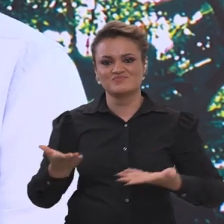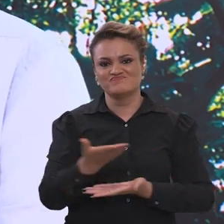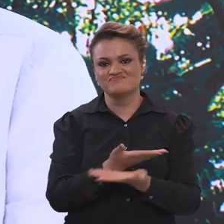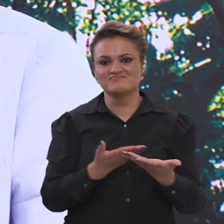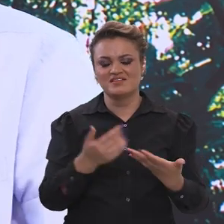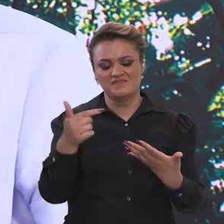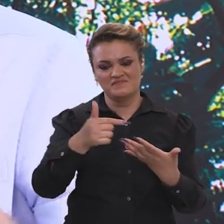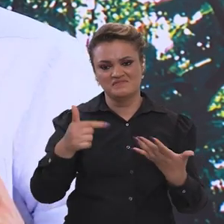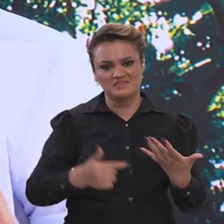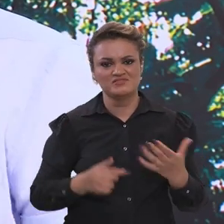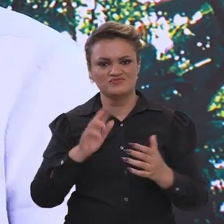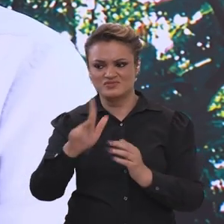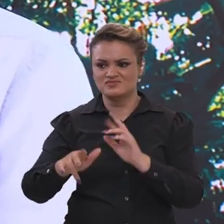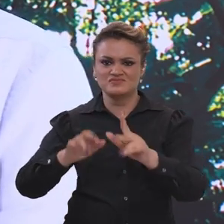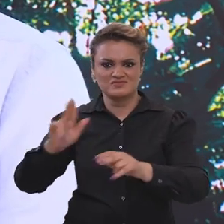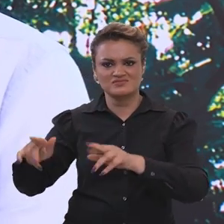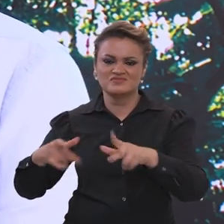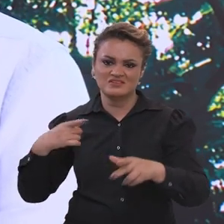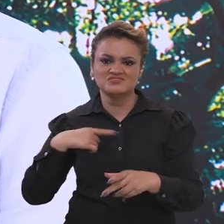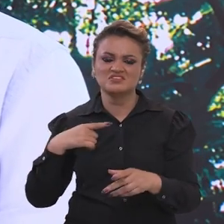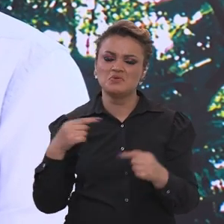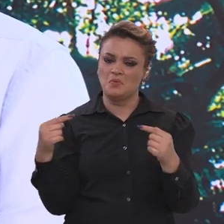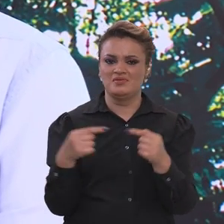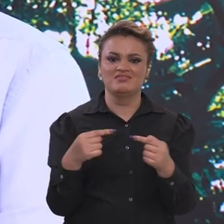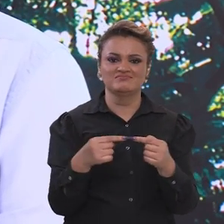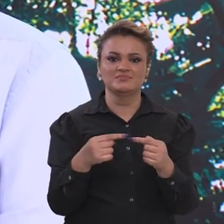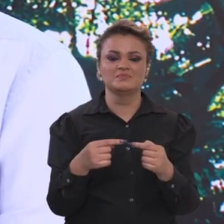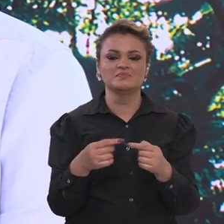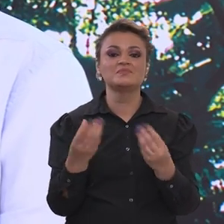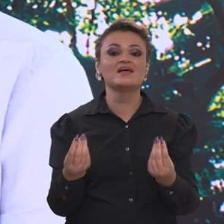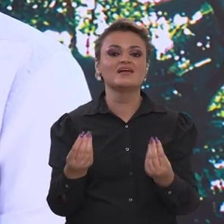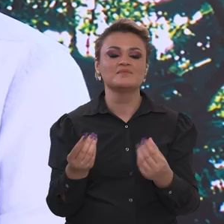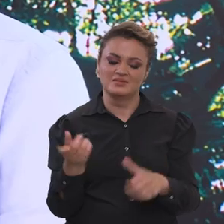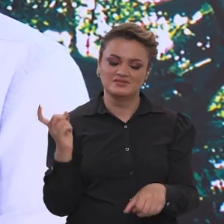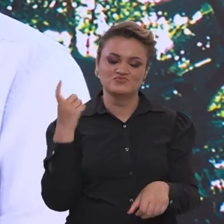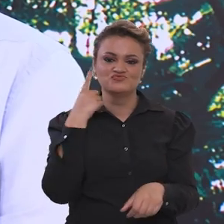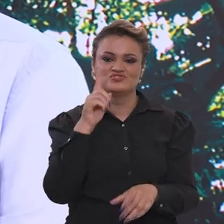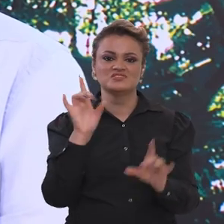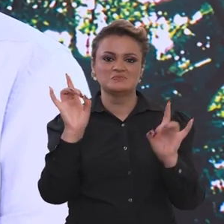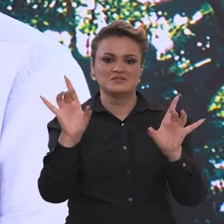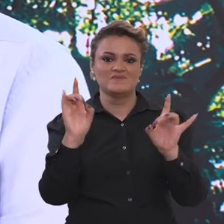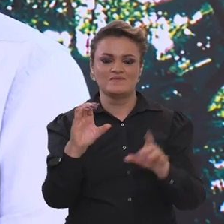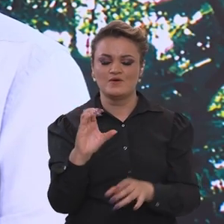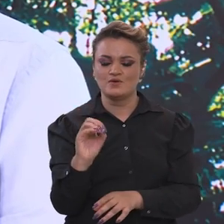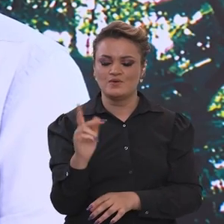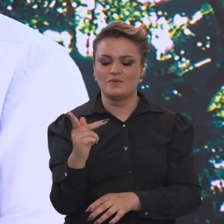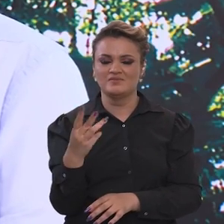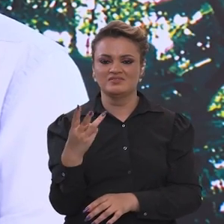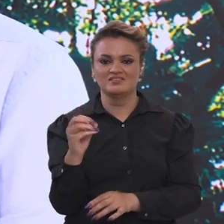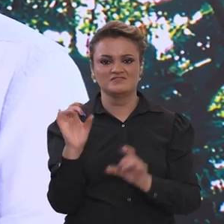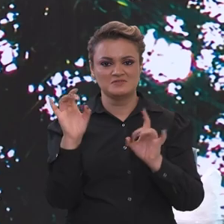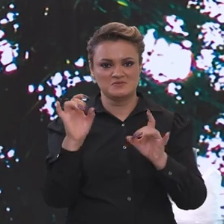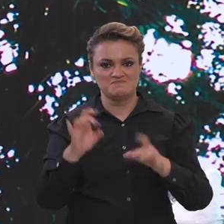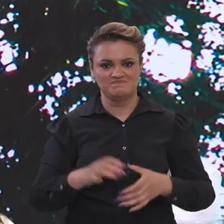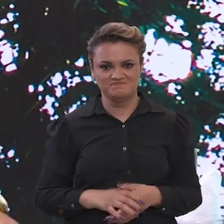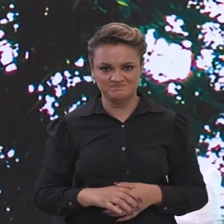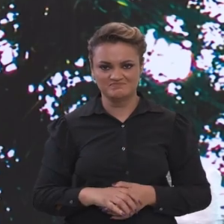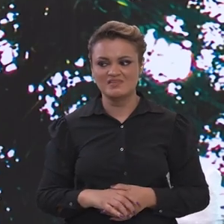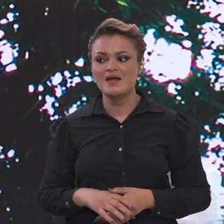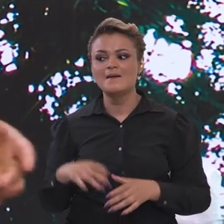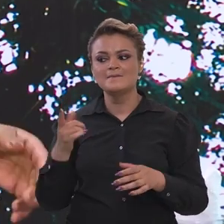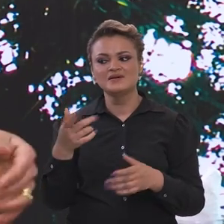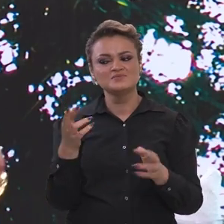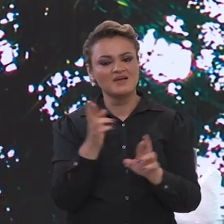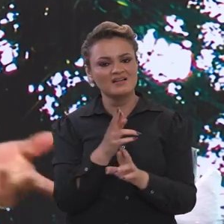relação. Eu acho que tem todas as variáveis combinando para que seja um momento histórico a COP 30 aqui no Brasil.